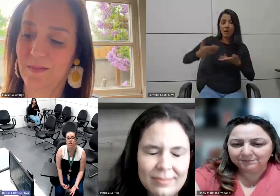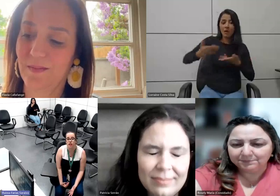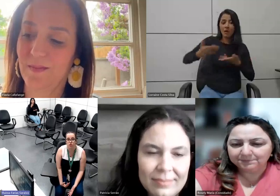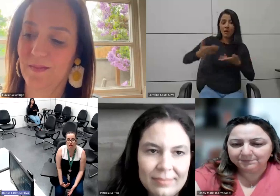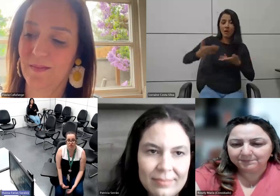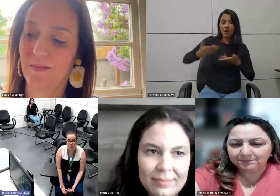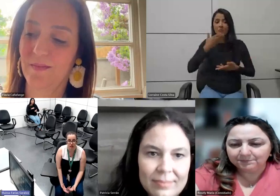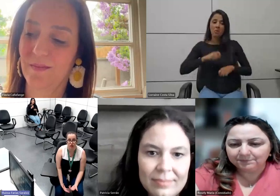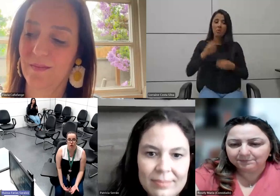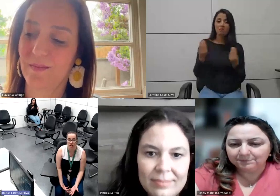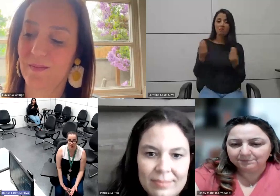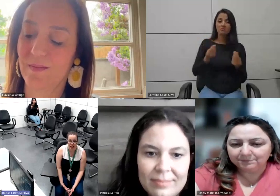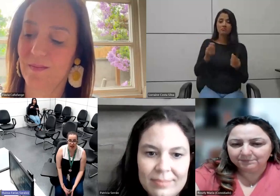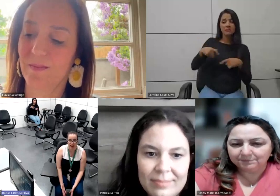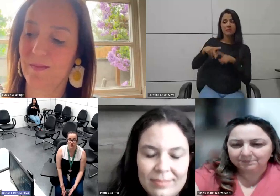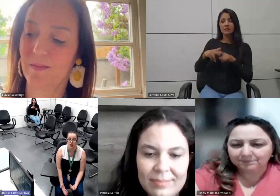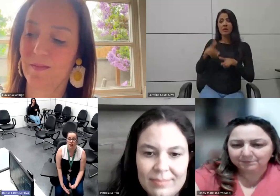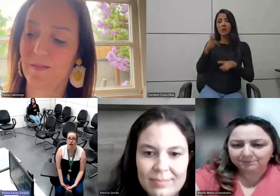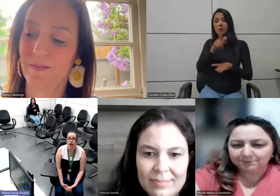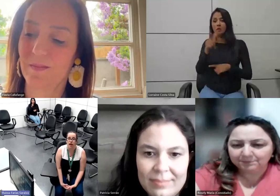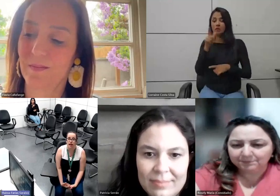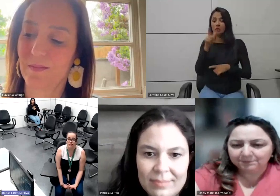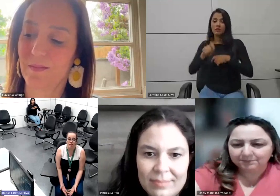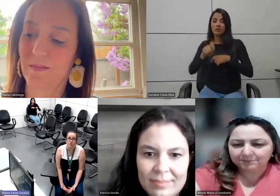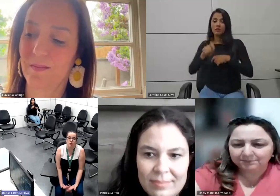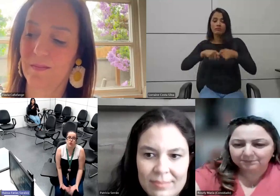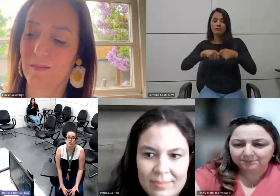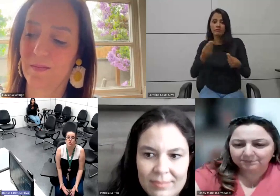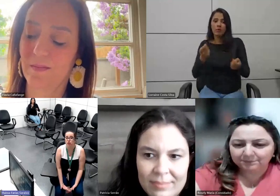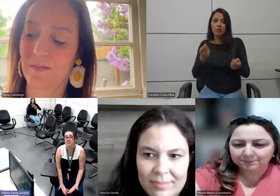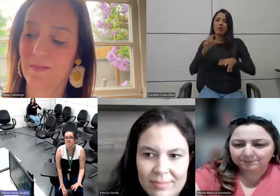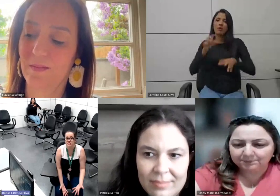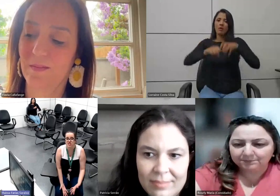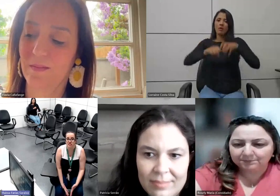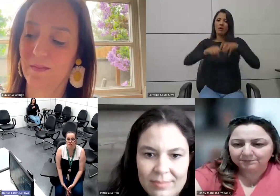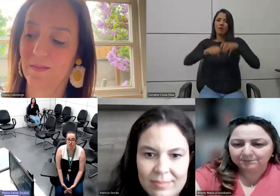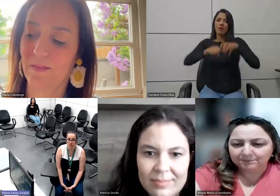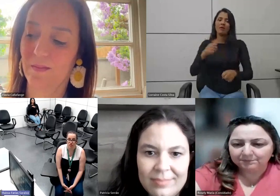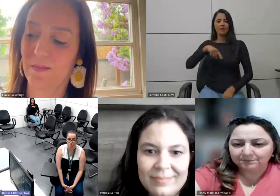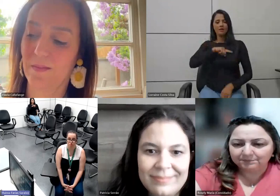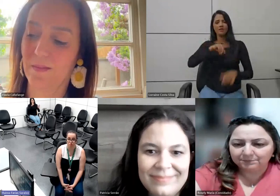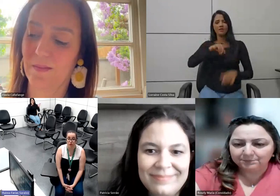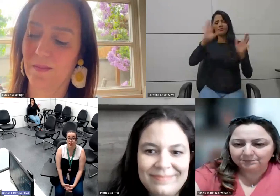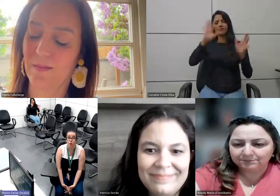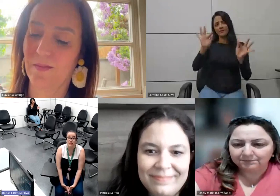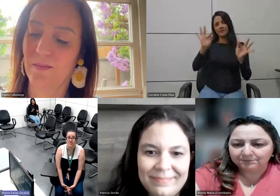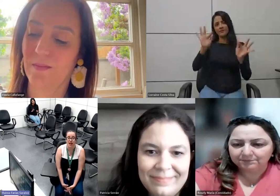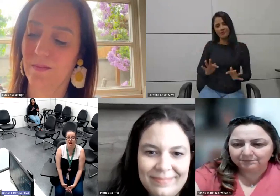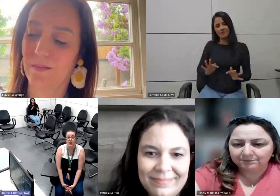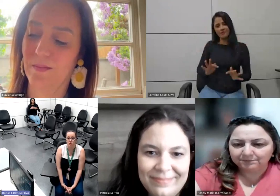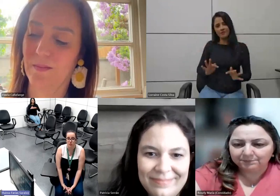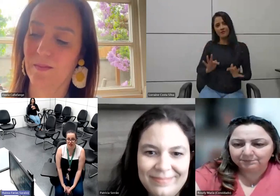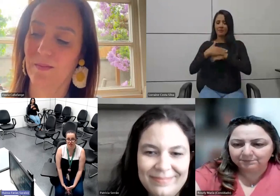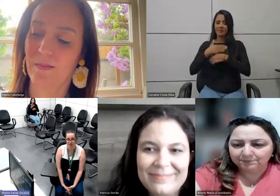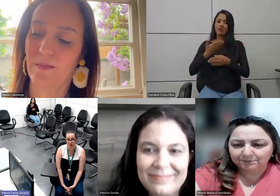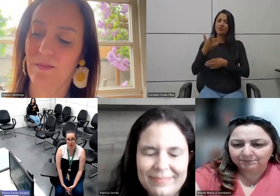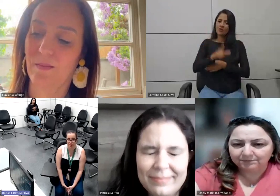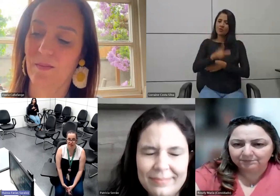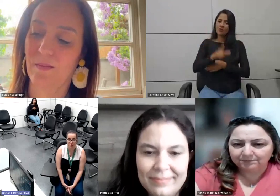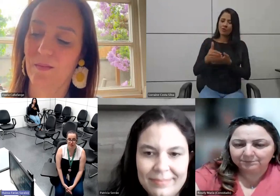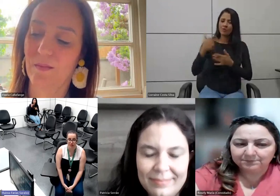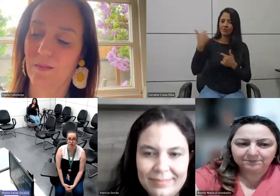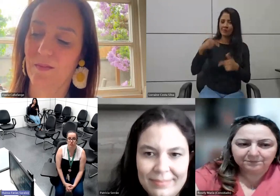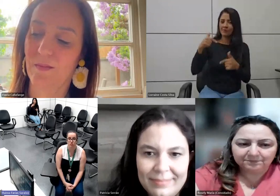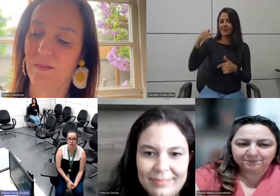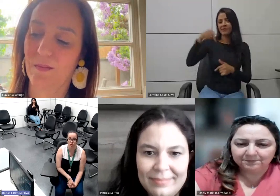melhorar o que a gente tem que correr atrás estamos muito felizes aí de poder começar recomeçar esse